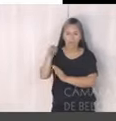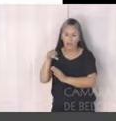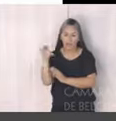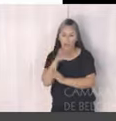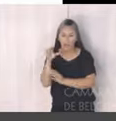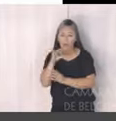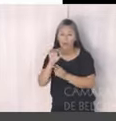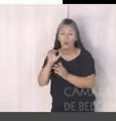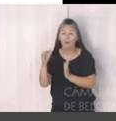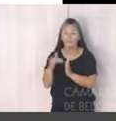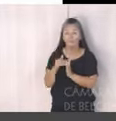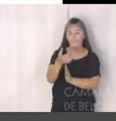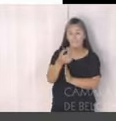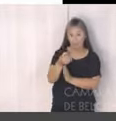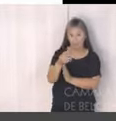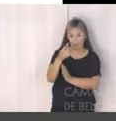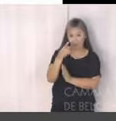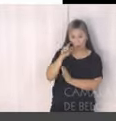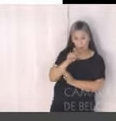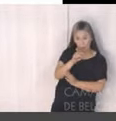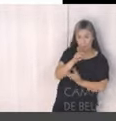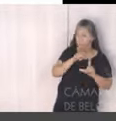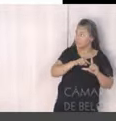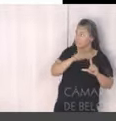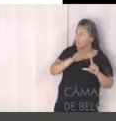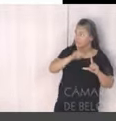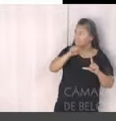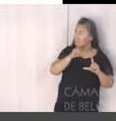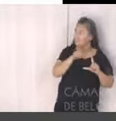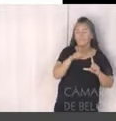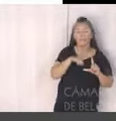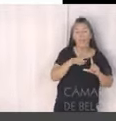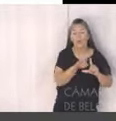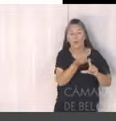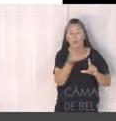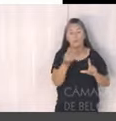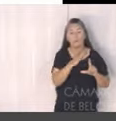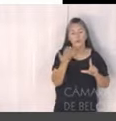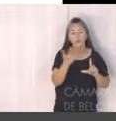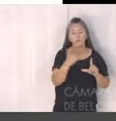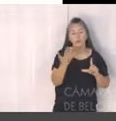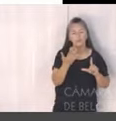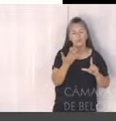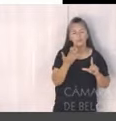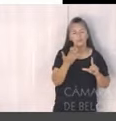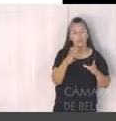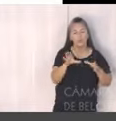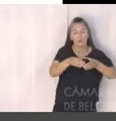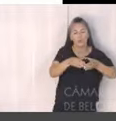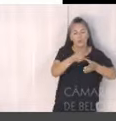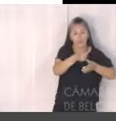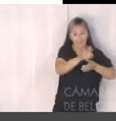Taxa de mortalidade por acidentes de trânsito por 100 mil habitantes, aí óbito por 100 mil habitantes. Hoje,